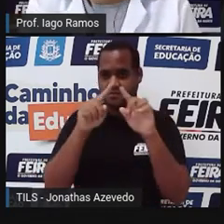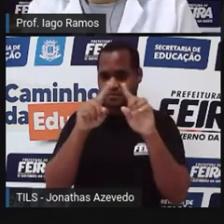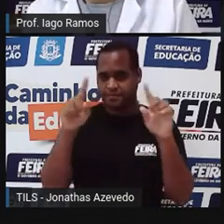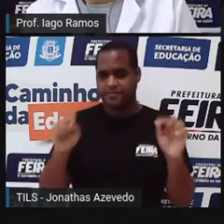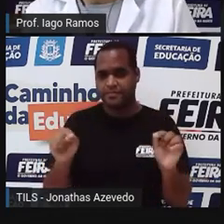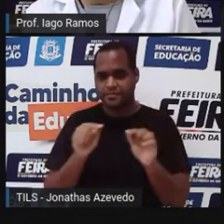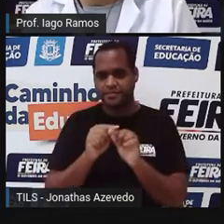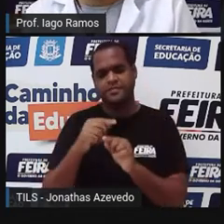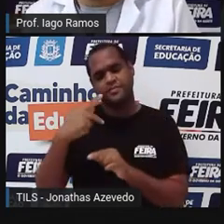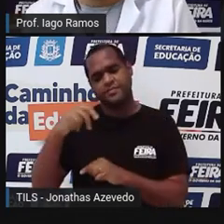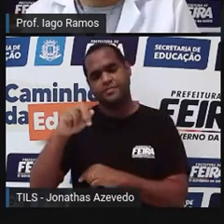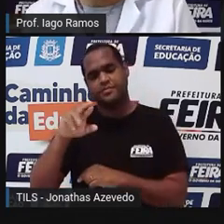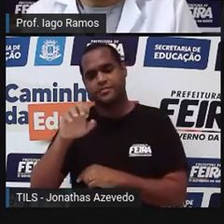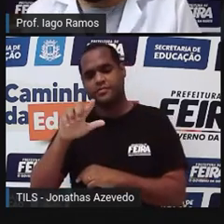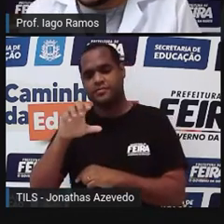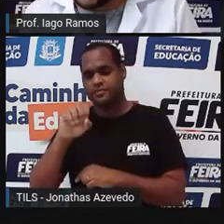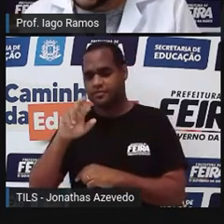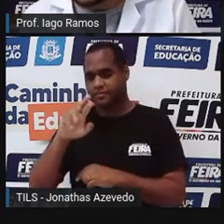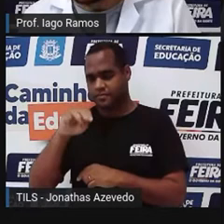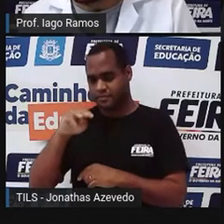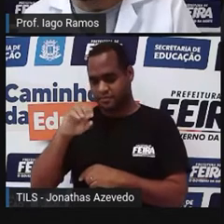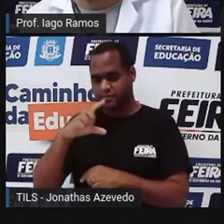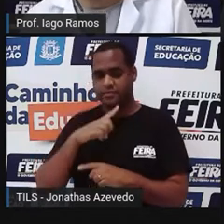mesma do paralelogramo, a gente já viu.